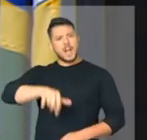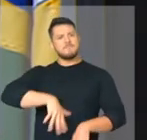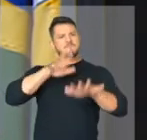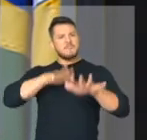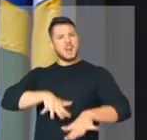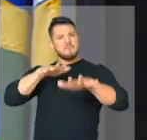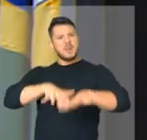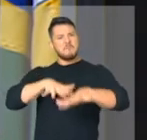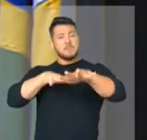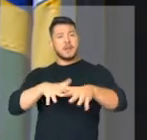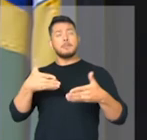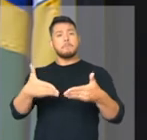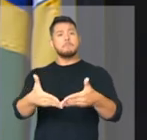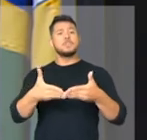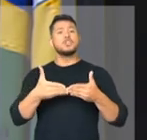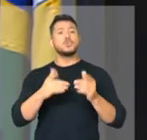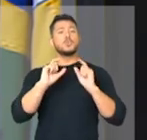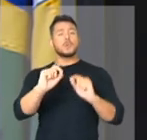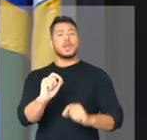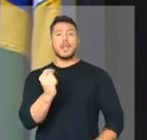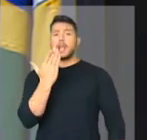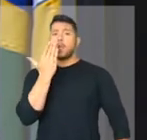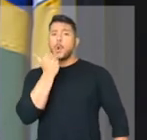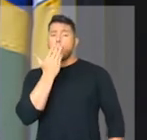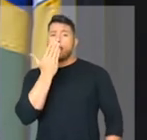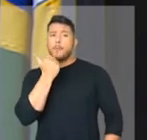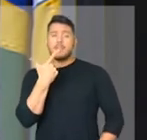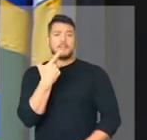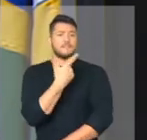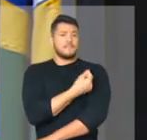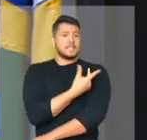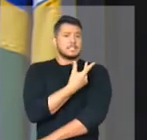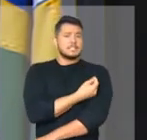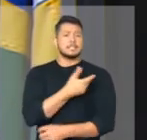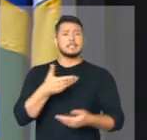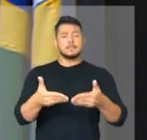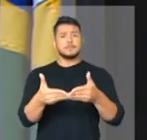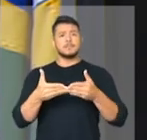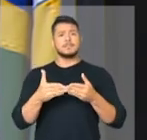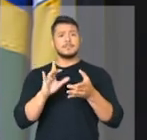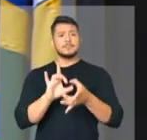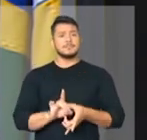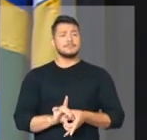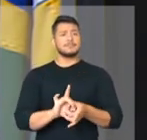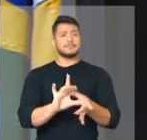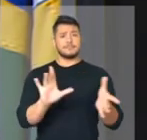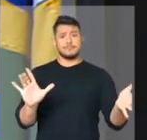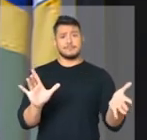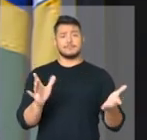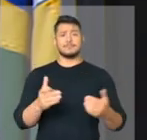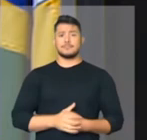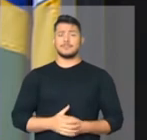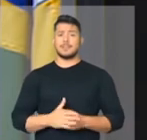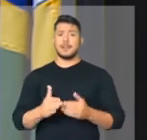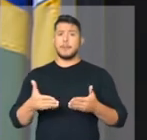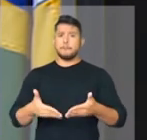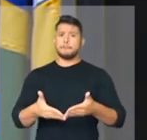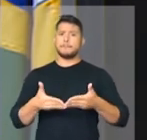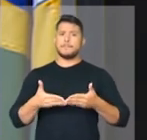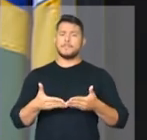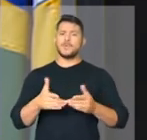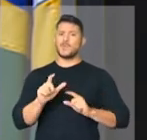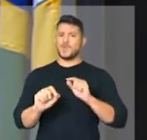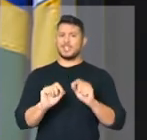pedir alimento, vacina e pedir liberdade contra essa repressão de direitos humanos que ocorre há anos